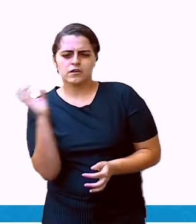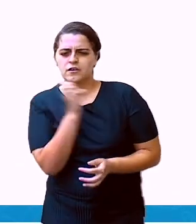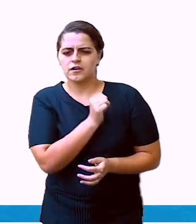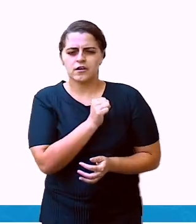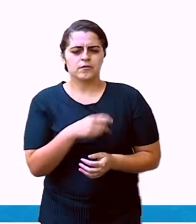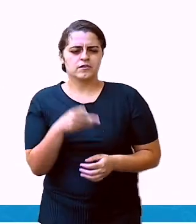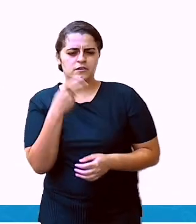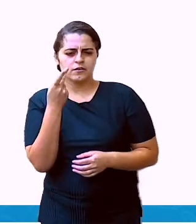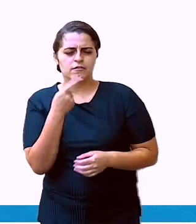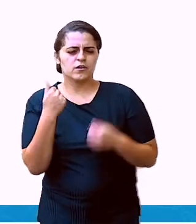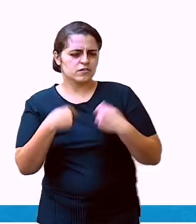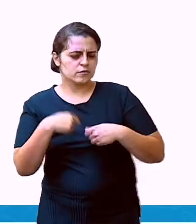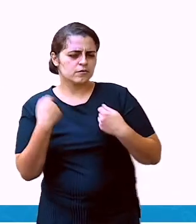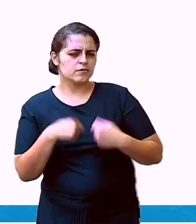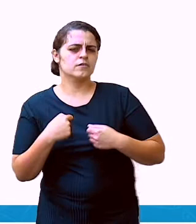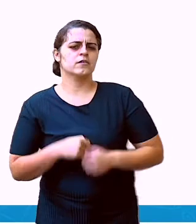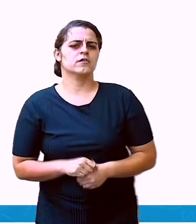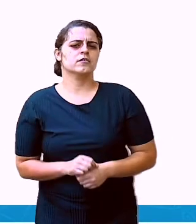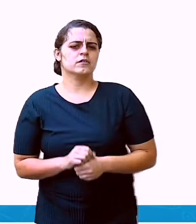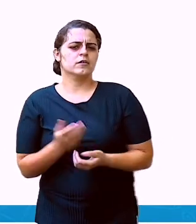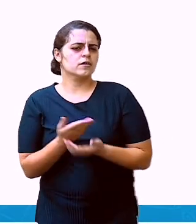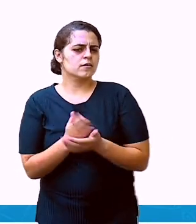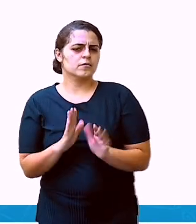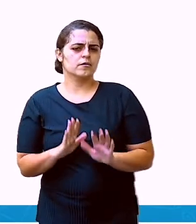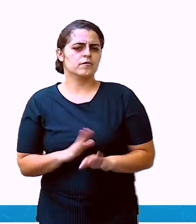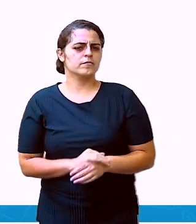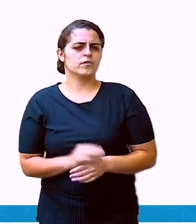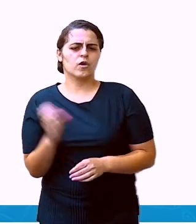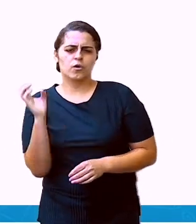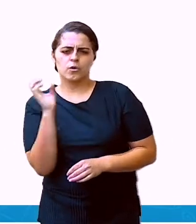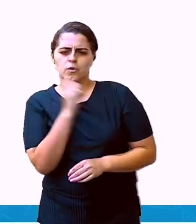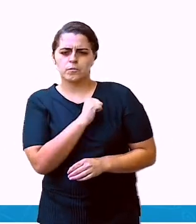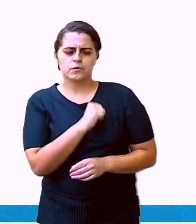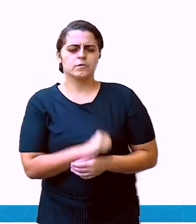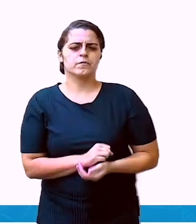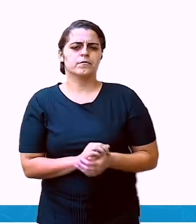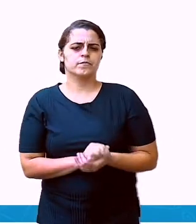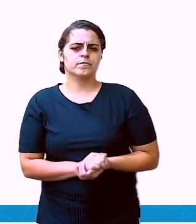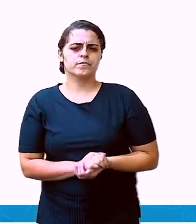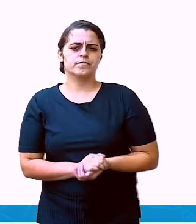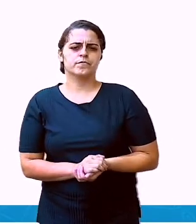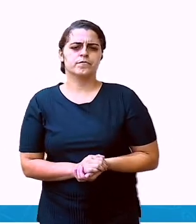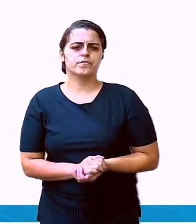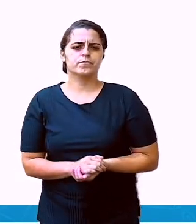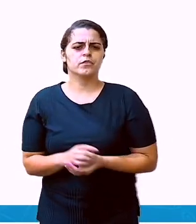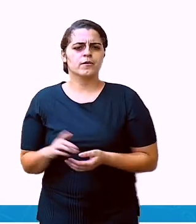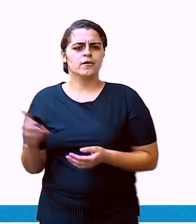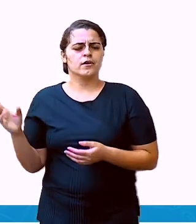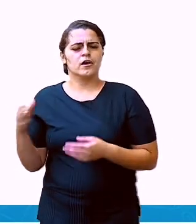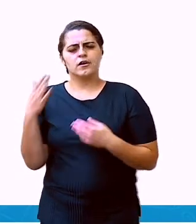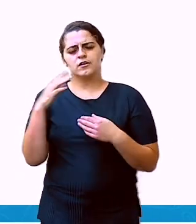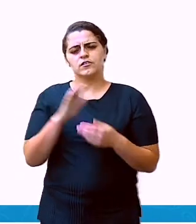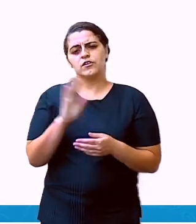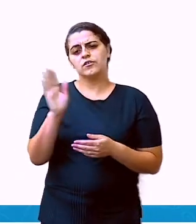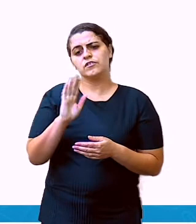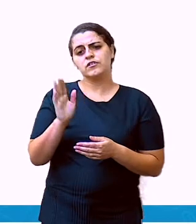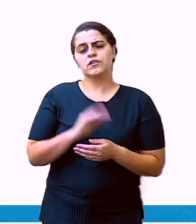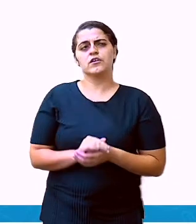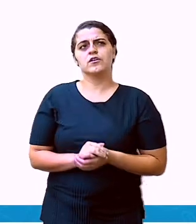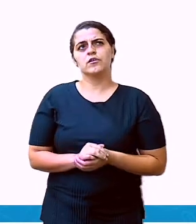o que você está precisando. E pronto. Textos curtos. A despedida.